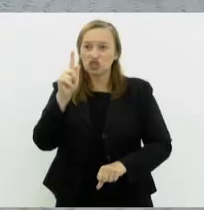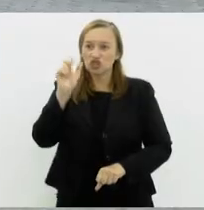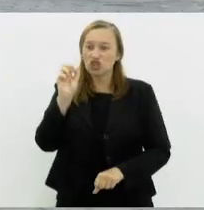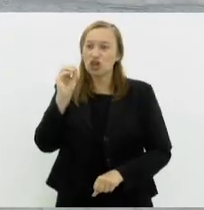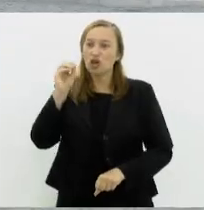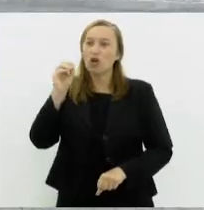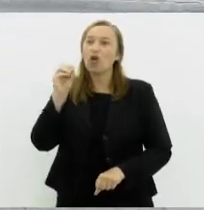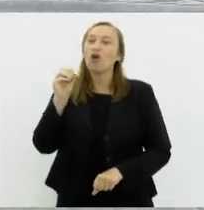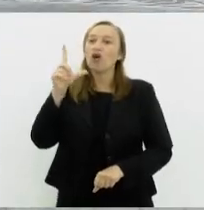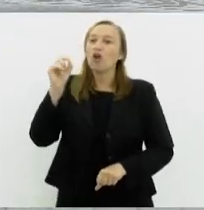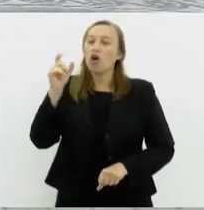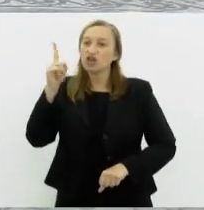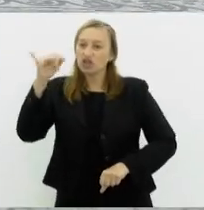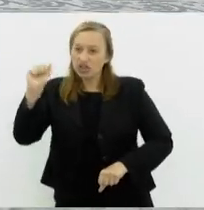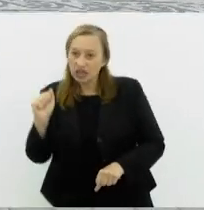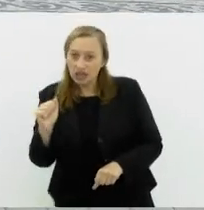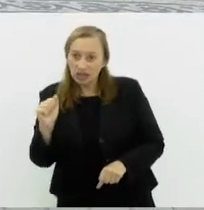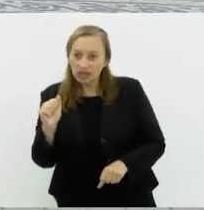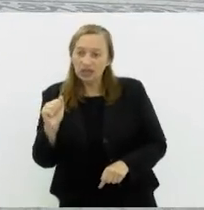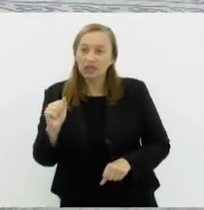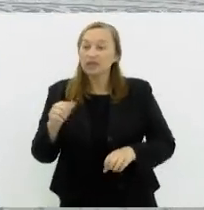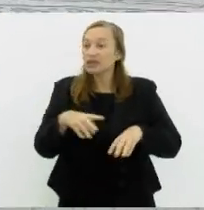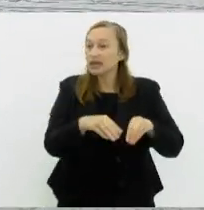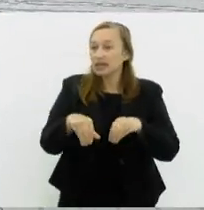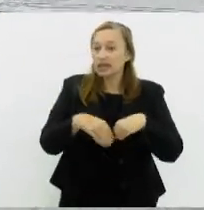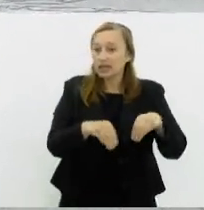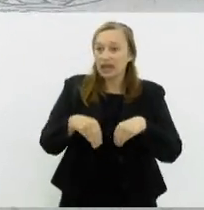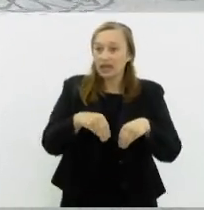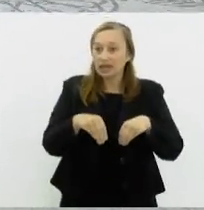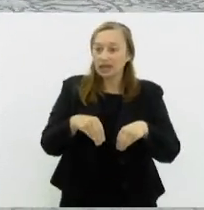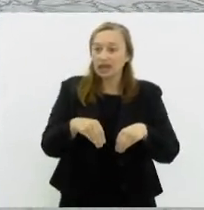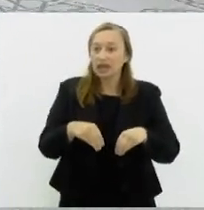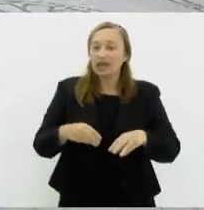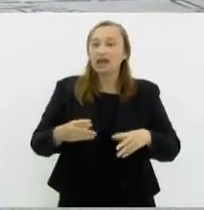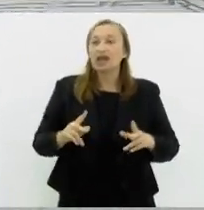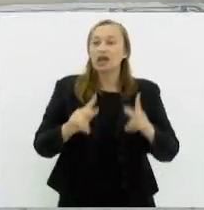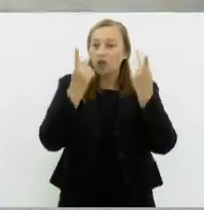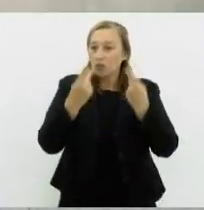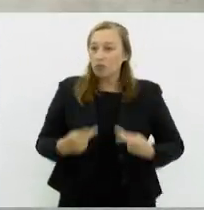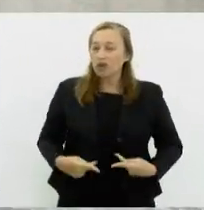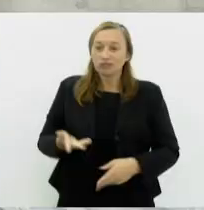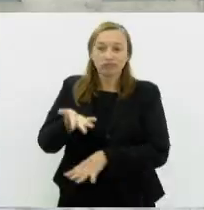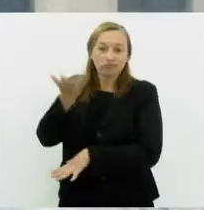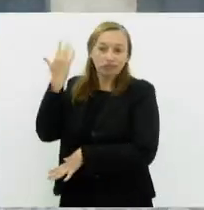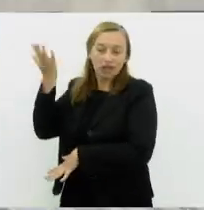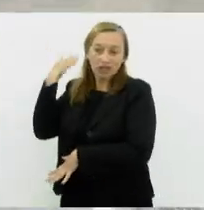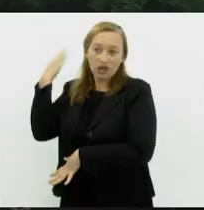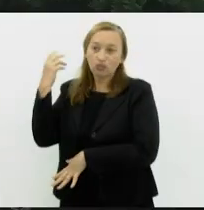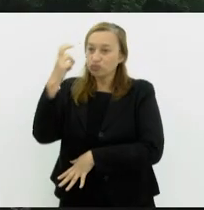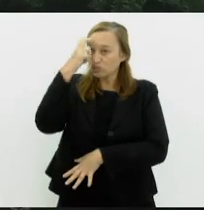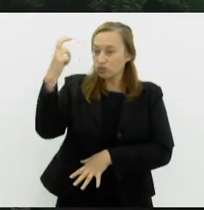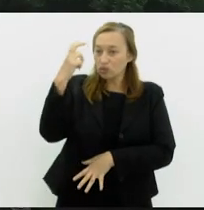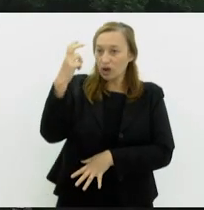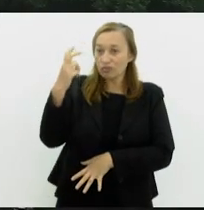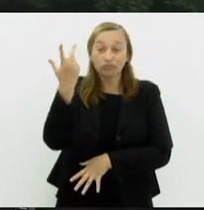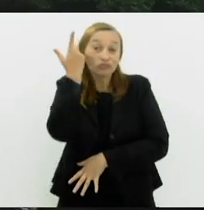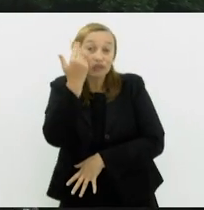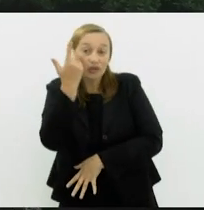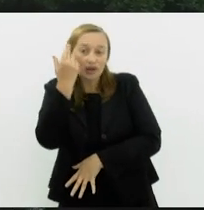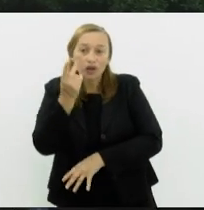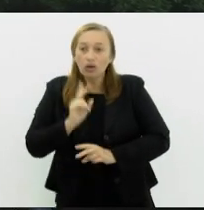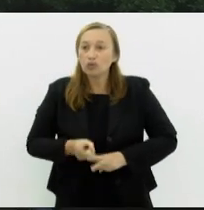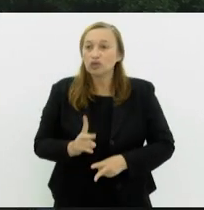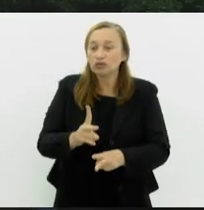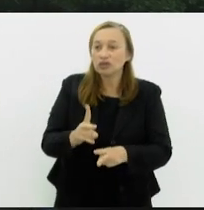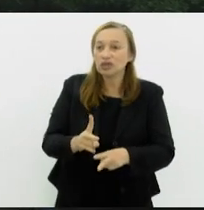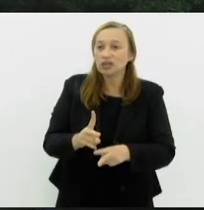mas também registros arqueológicos da presença humana no passado. Este rico patrimônio cultural e natural precisa permanecer na